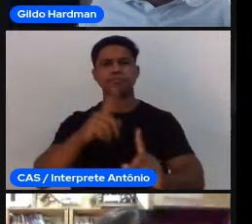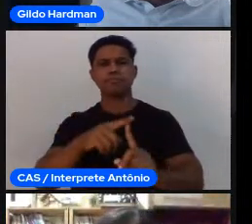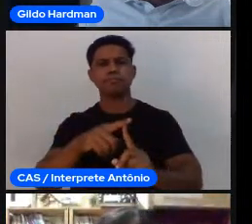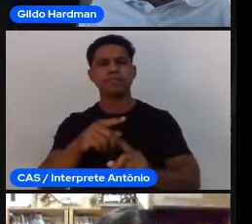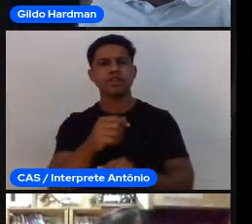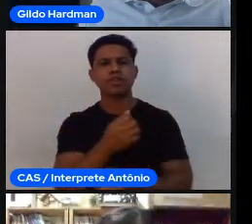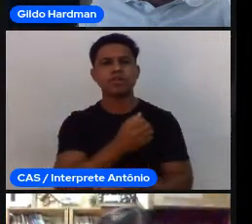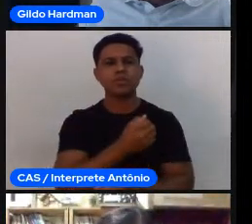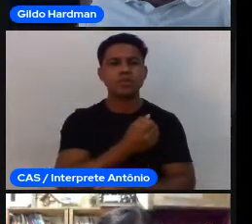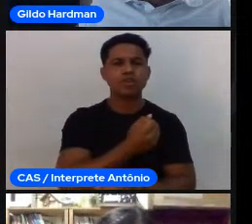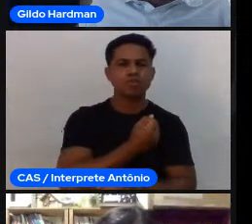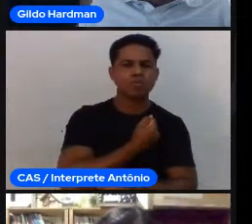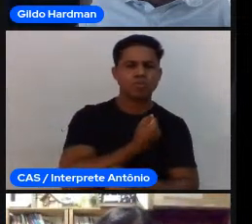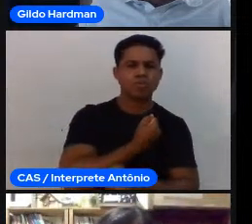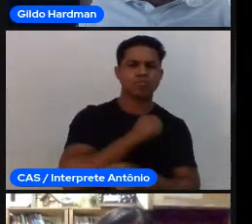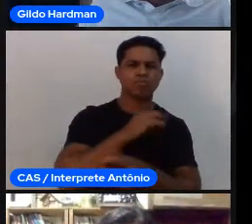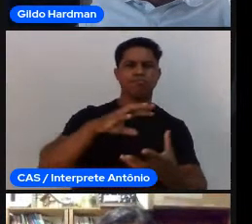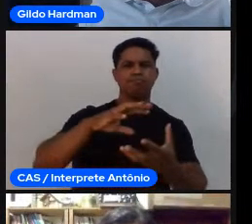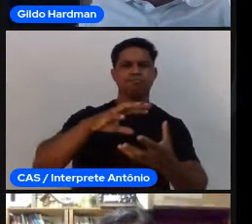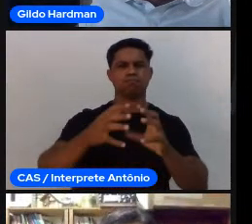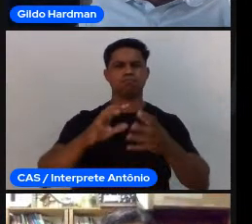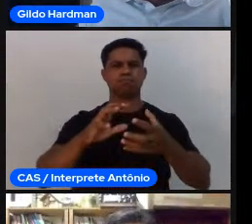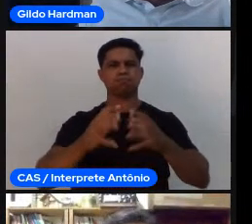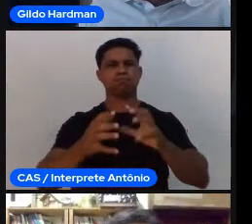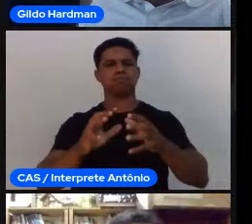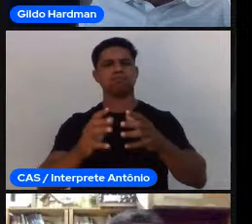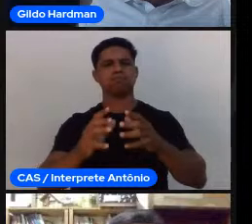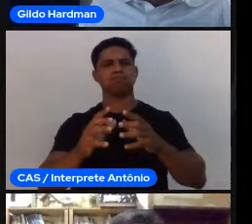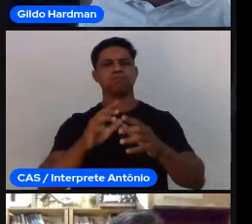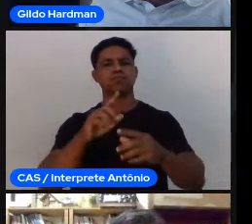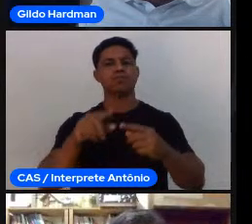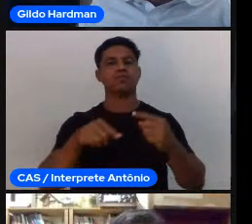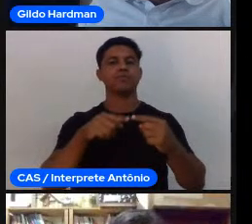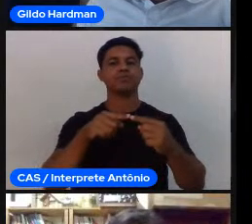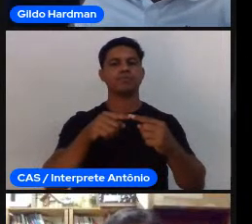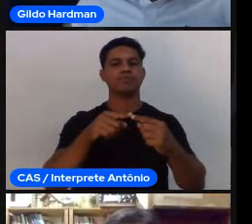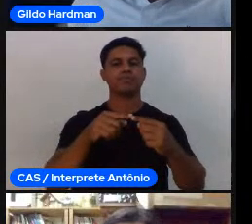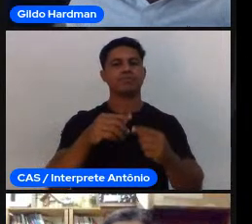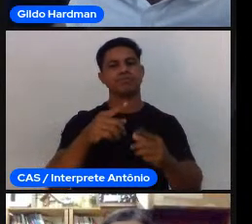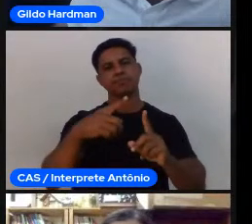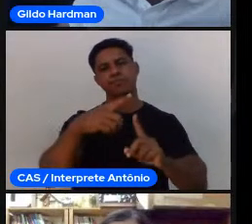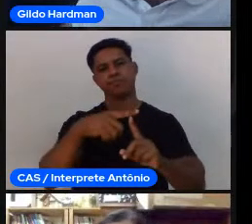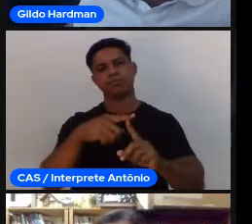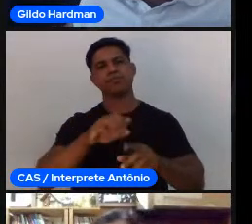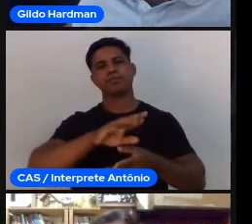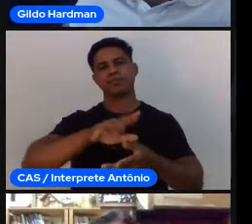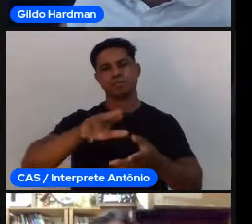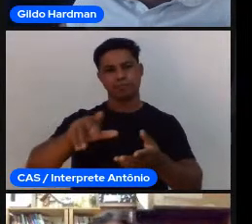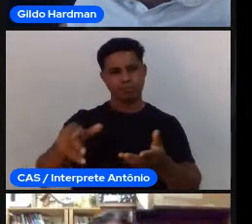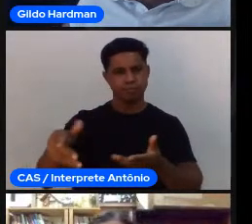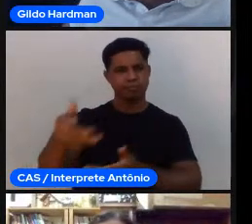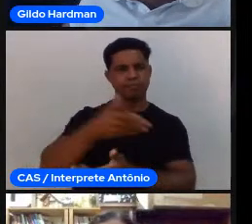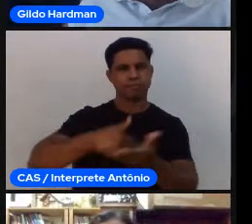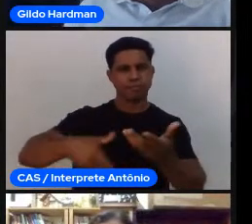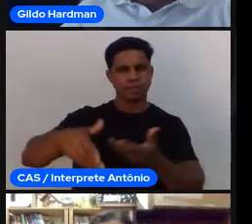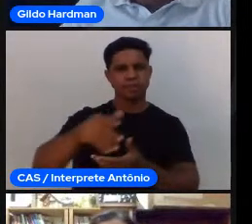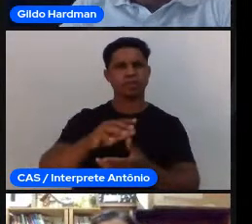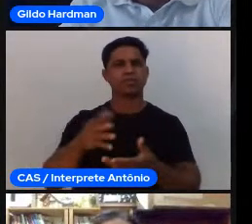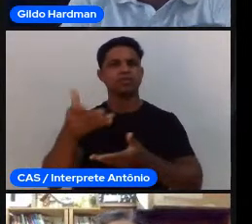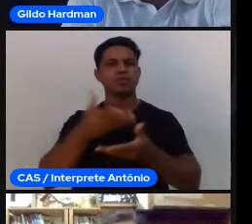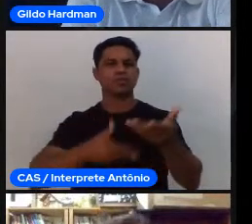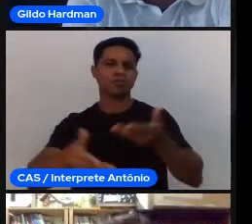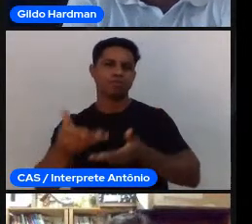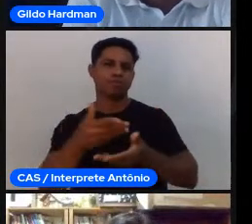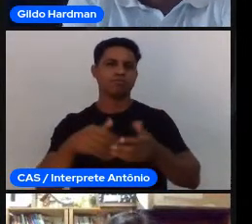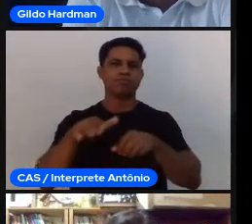jogo mantendo mais uma vez o exemplo nas modalidades coletivas lembrando que quando se lá no começo a gente falou que trabalhar com